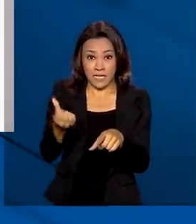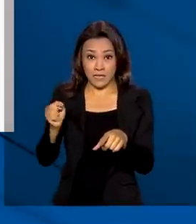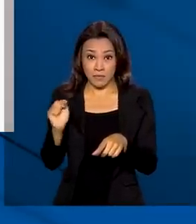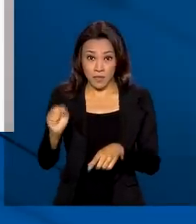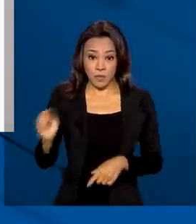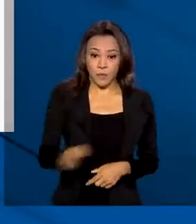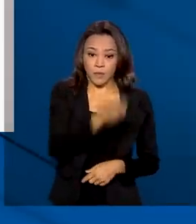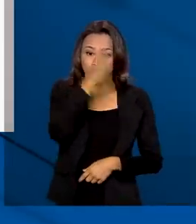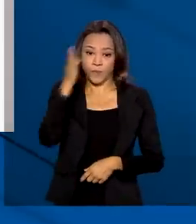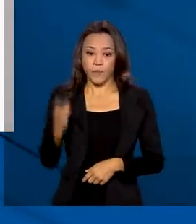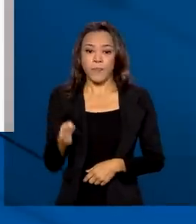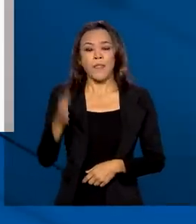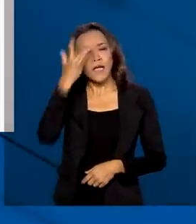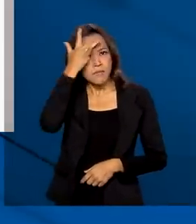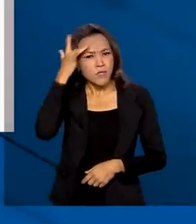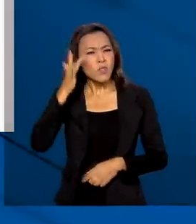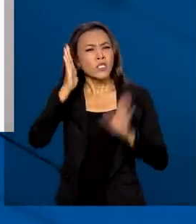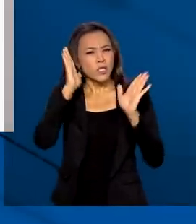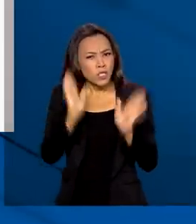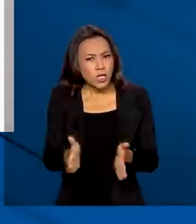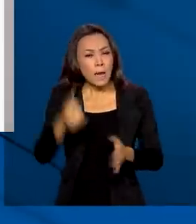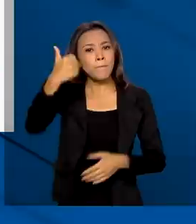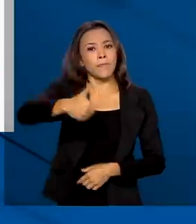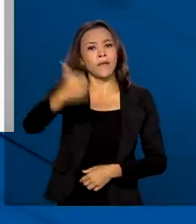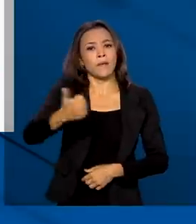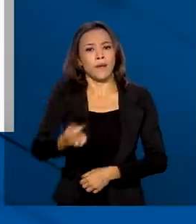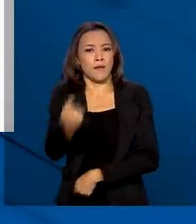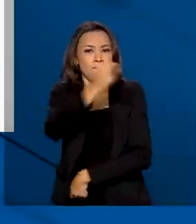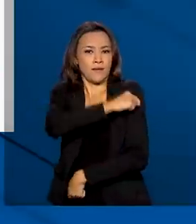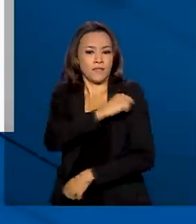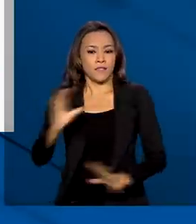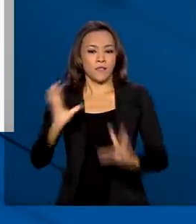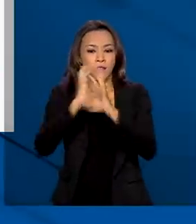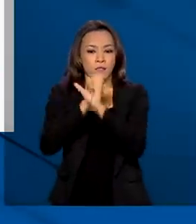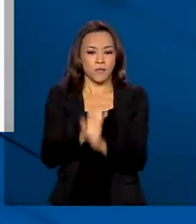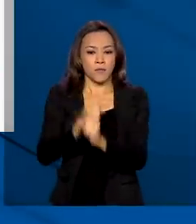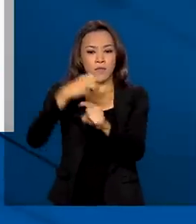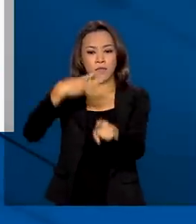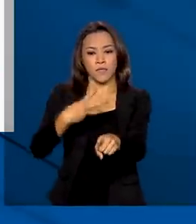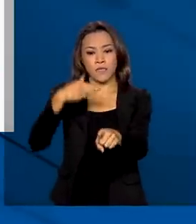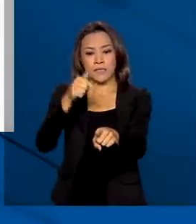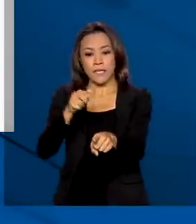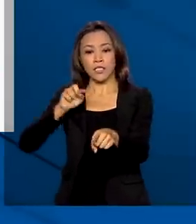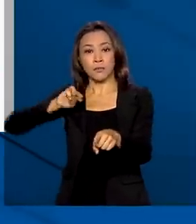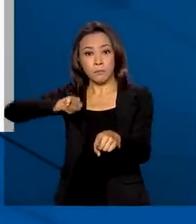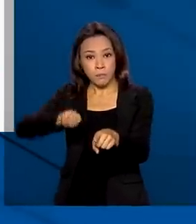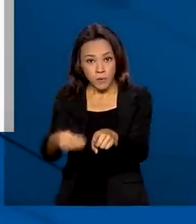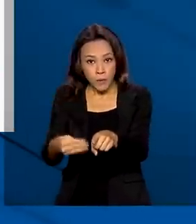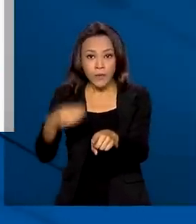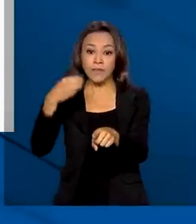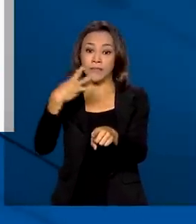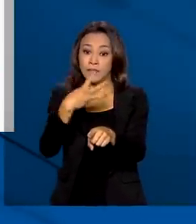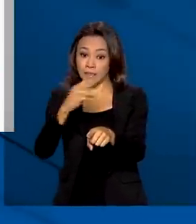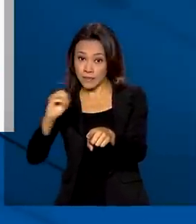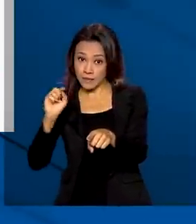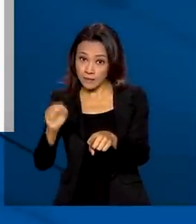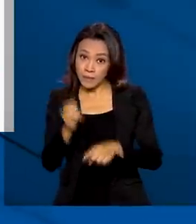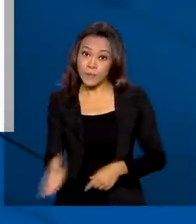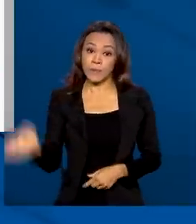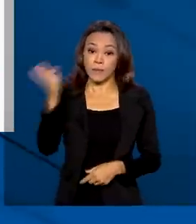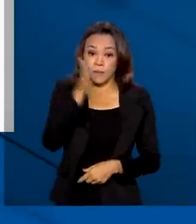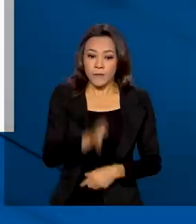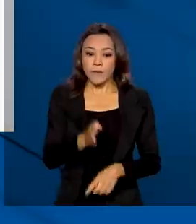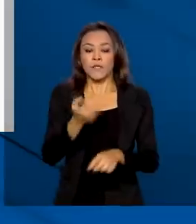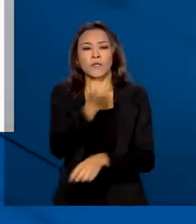As pessoas que já tomaram a primeira dose totalizam mais de 37 milhões e 300 mil. E o número de